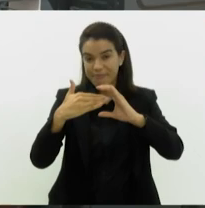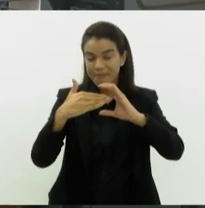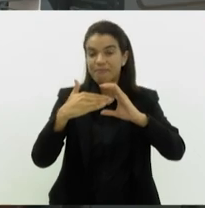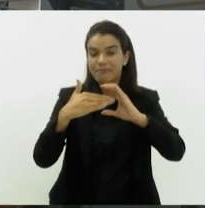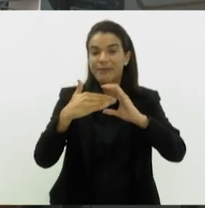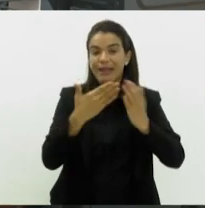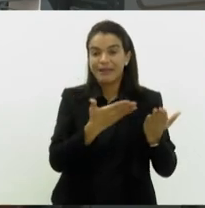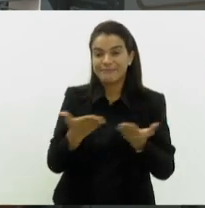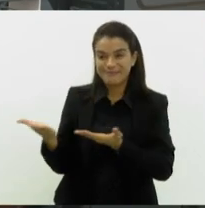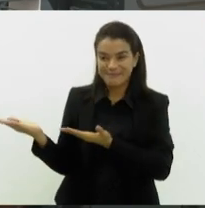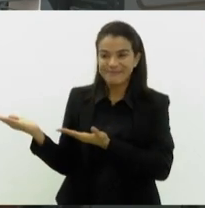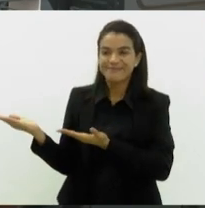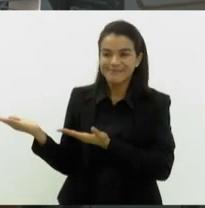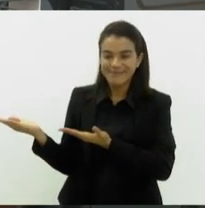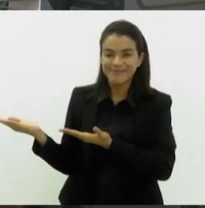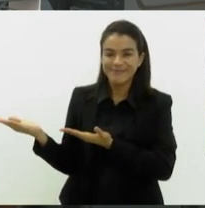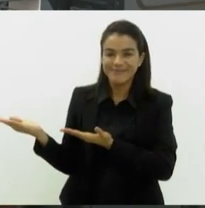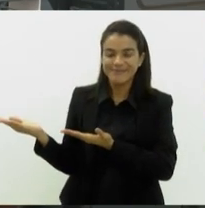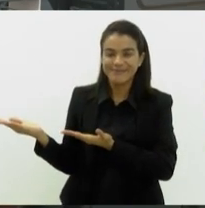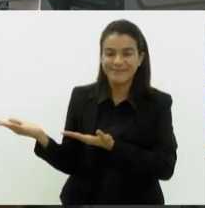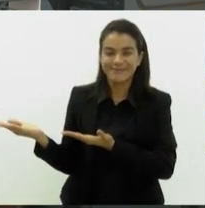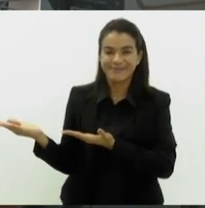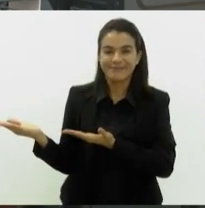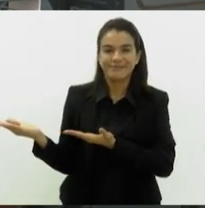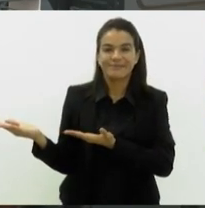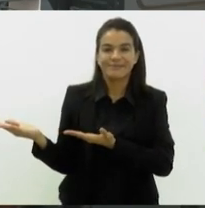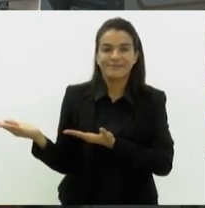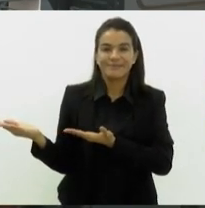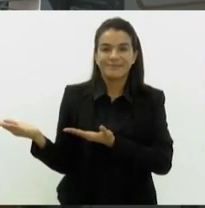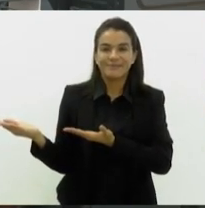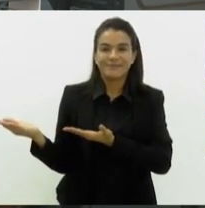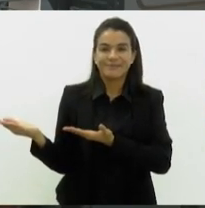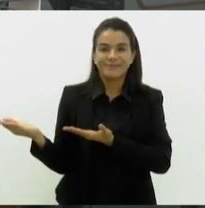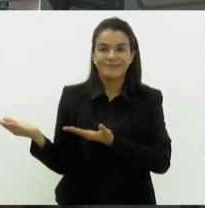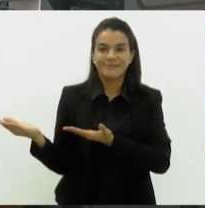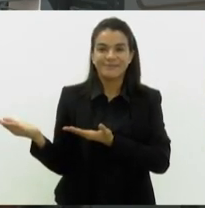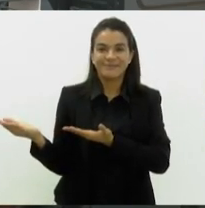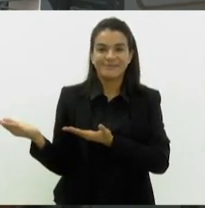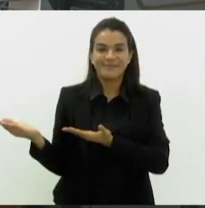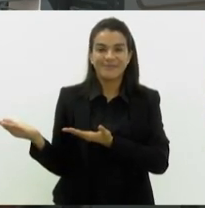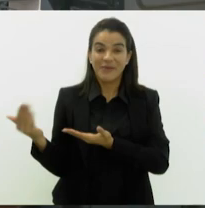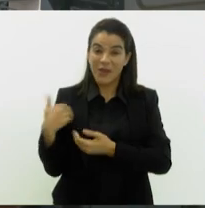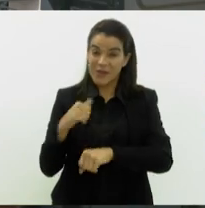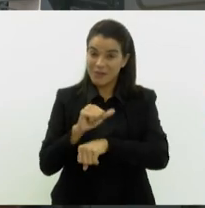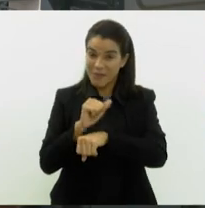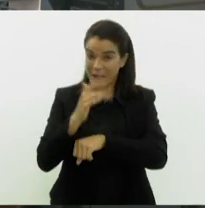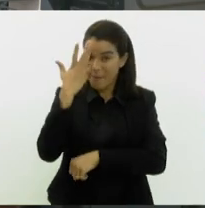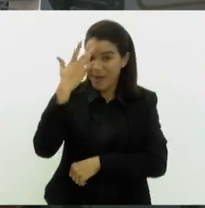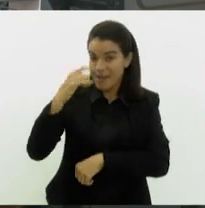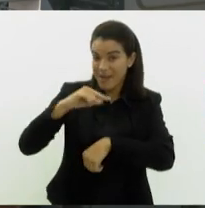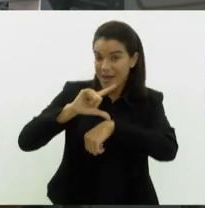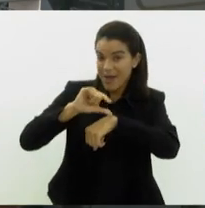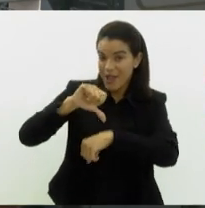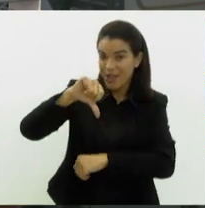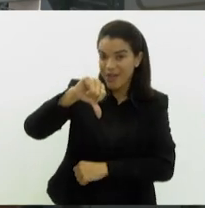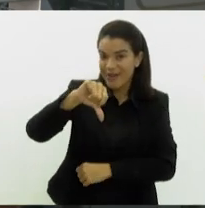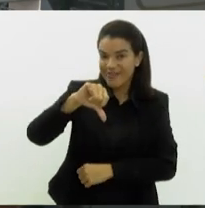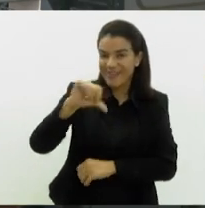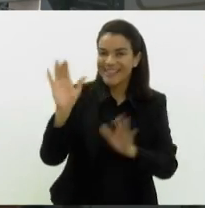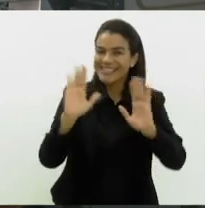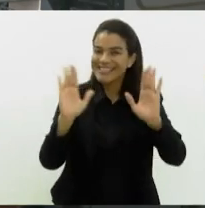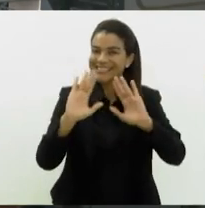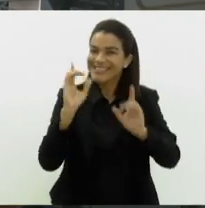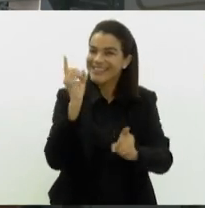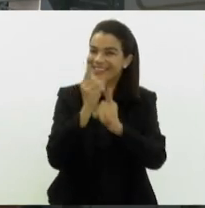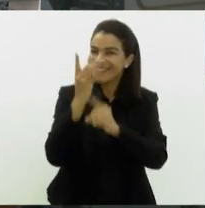-mail, que é tvalerge.rj.gov.br. Eu vou te esperar amanhã às 9 horas. Até lá e um